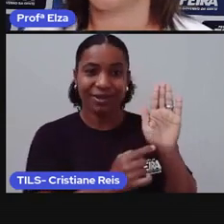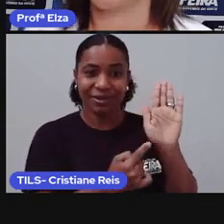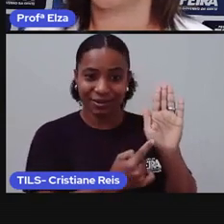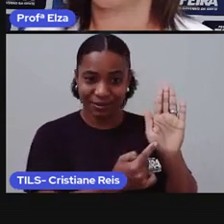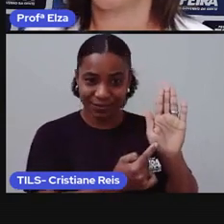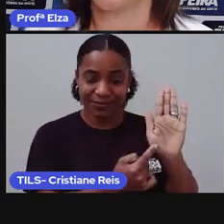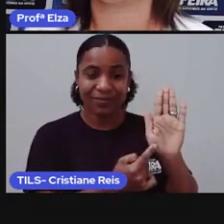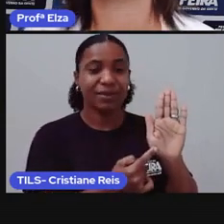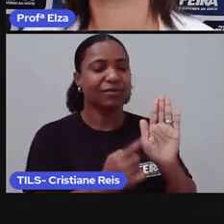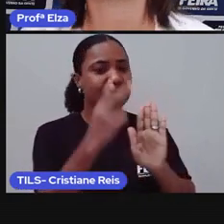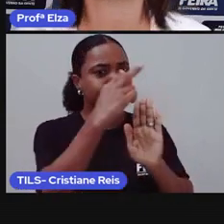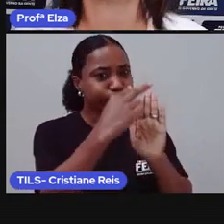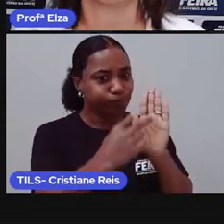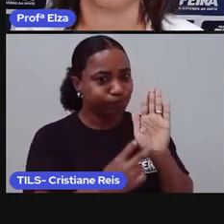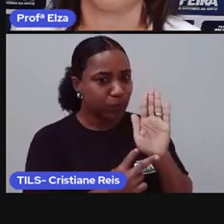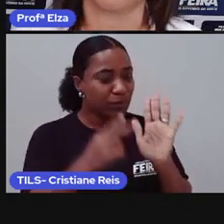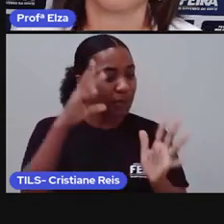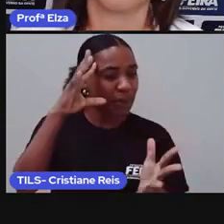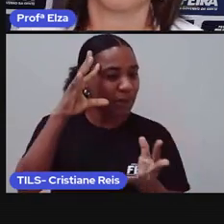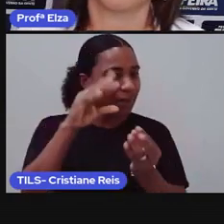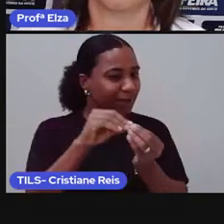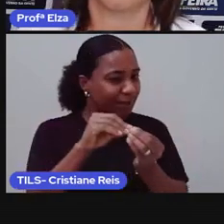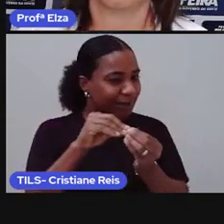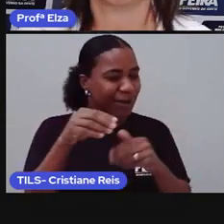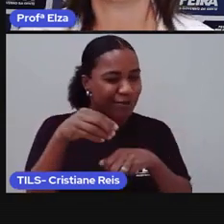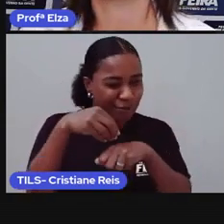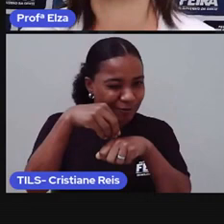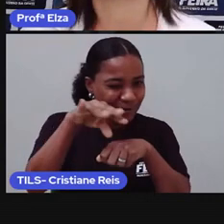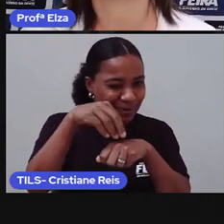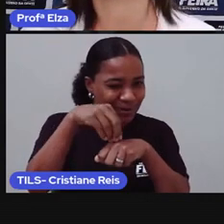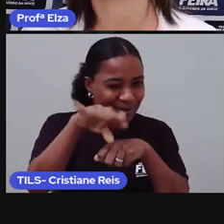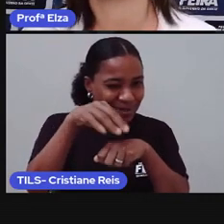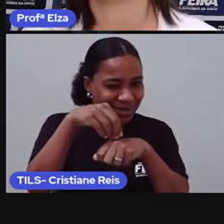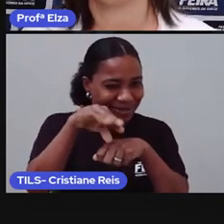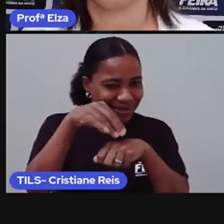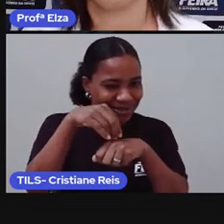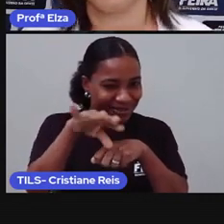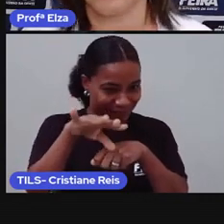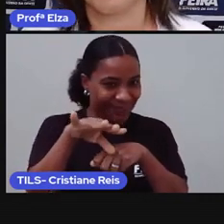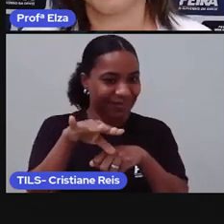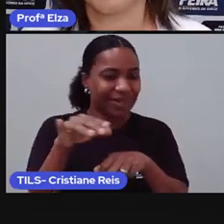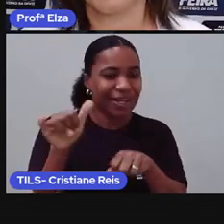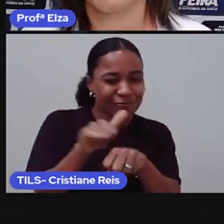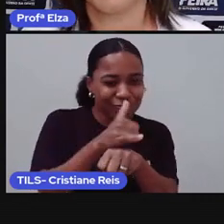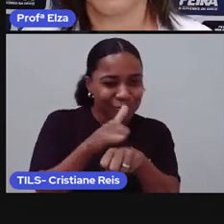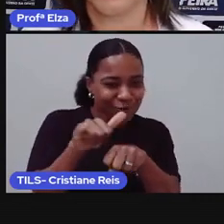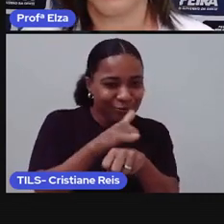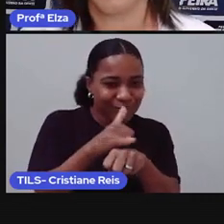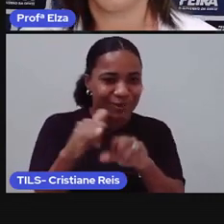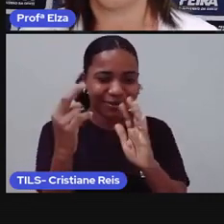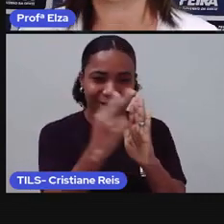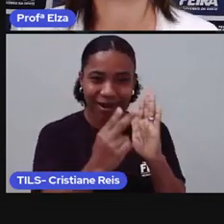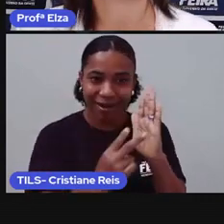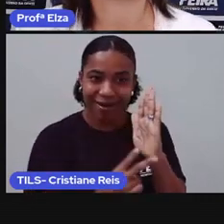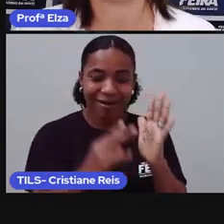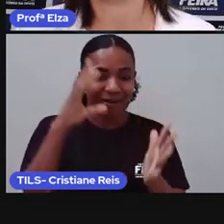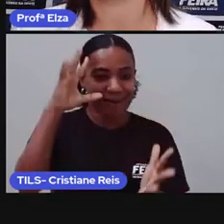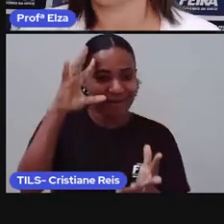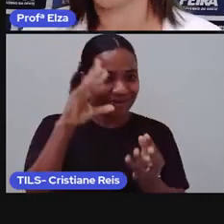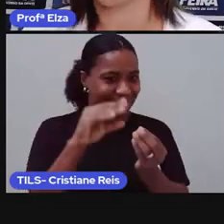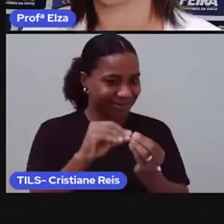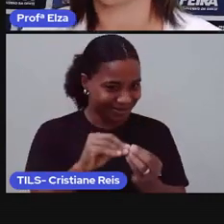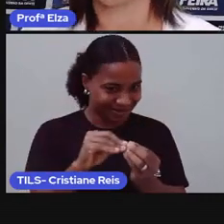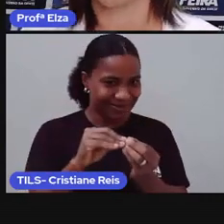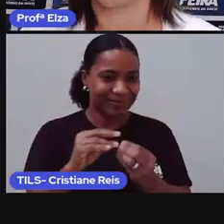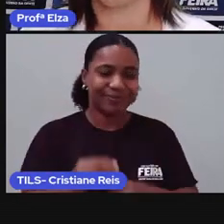compreensão, eu vou te dar algumas dicas, que nós chamamos de estratégias de leitura. Antes de qualquer